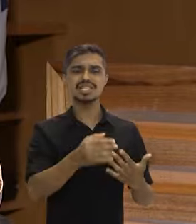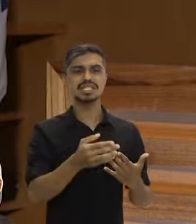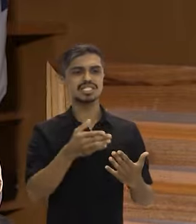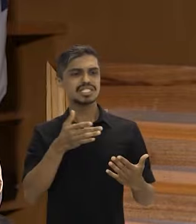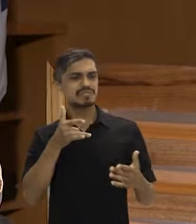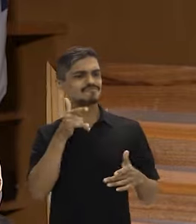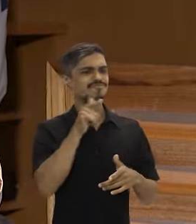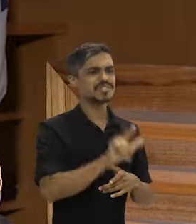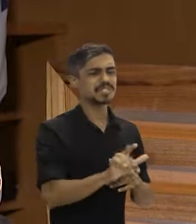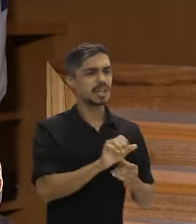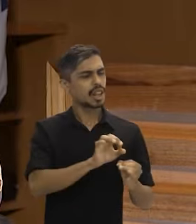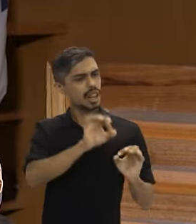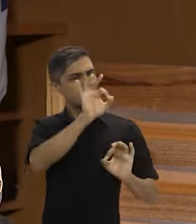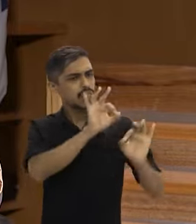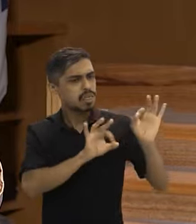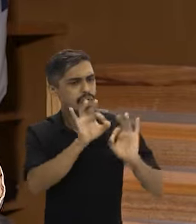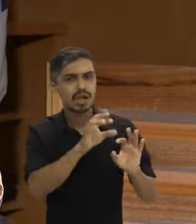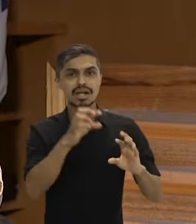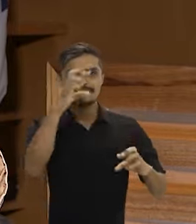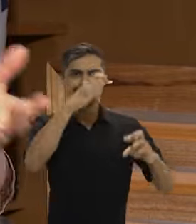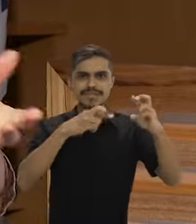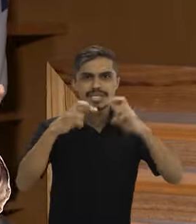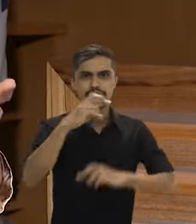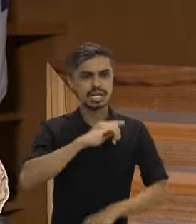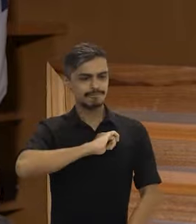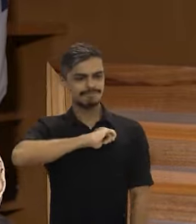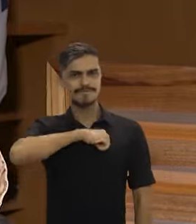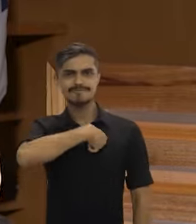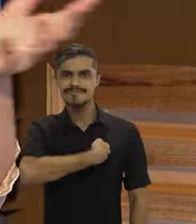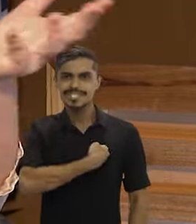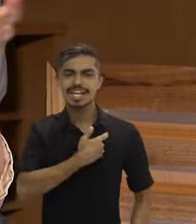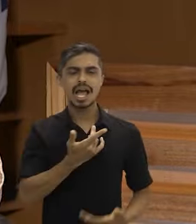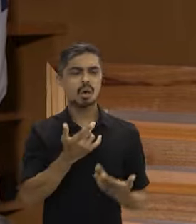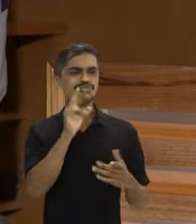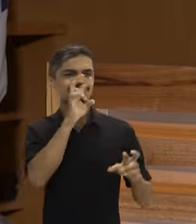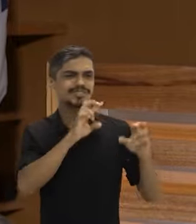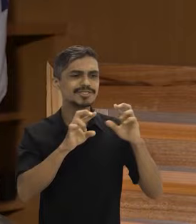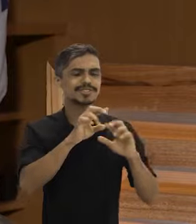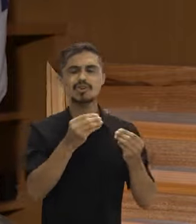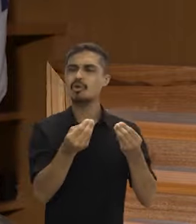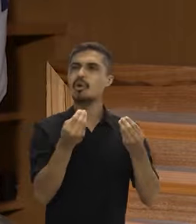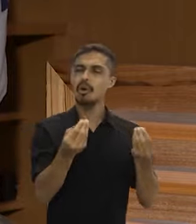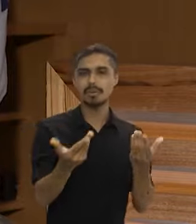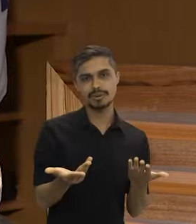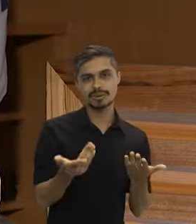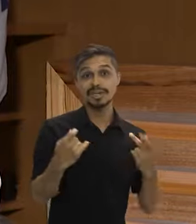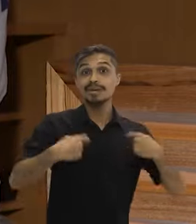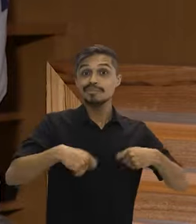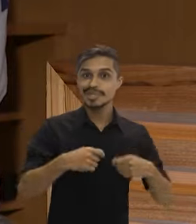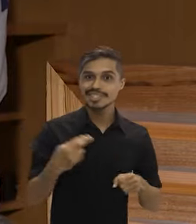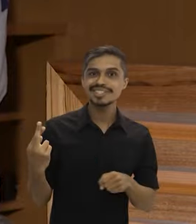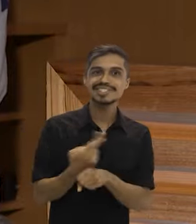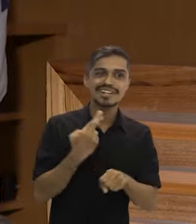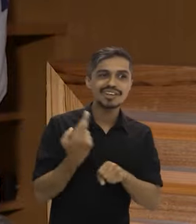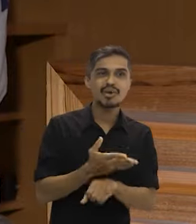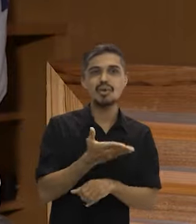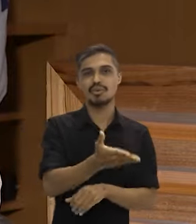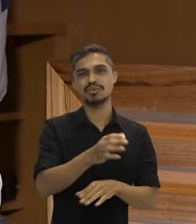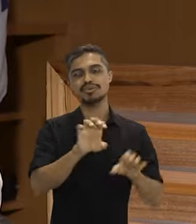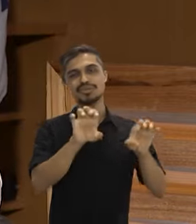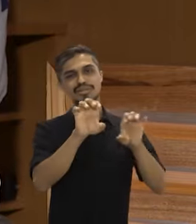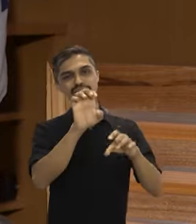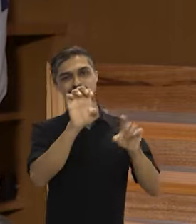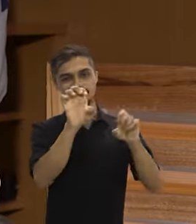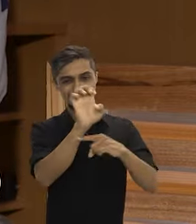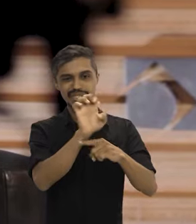ponta, fiscalizar e impedir, né? Essa tragédia que a gente viu. Então, precisa reconstruir o Estado.